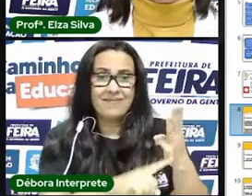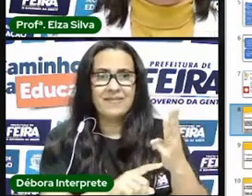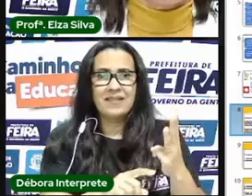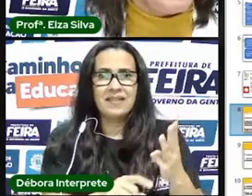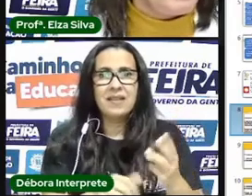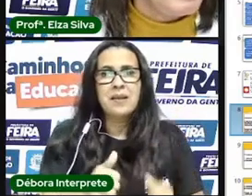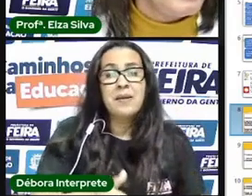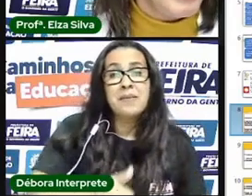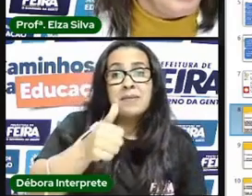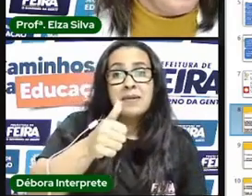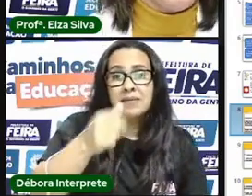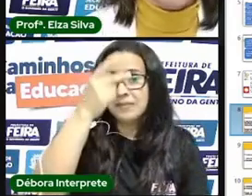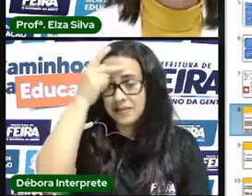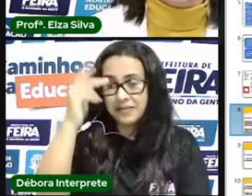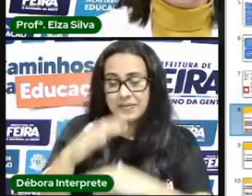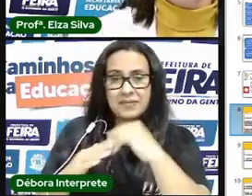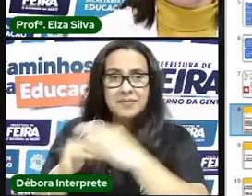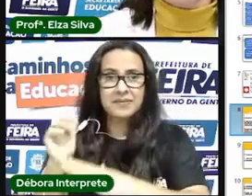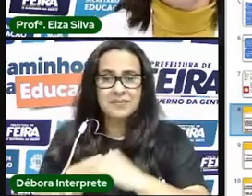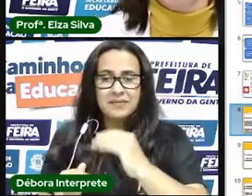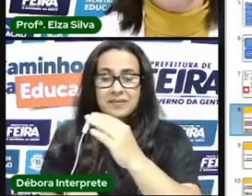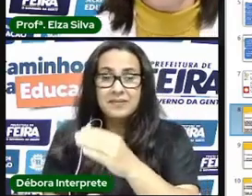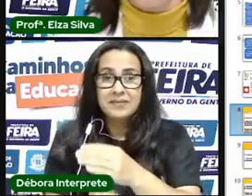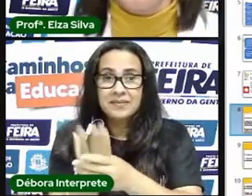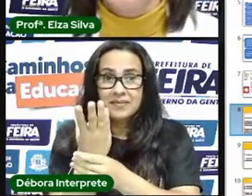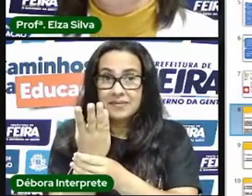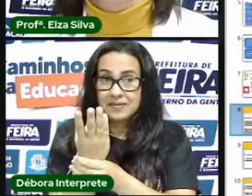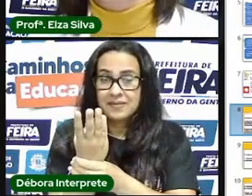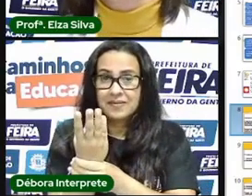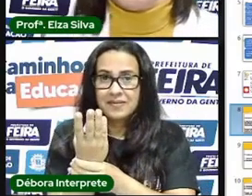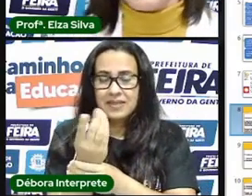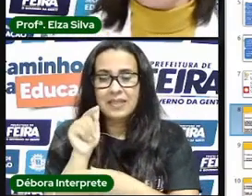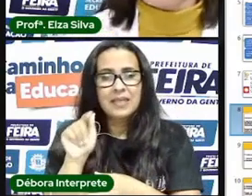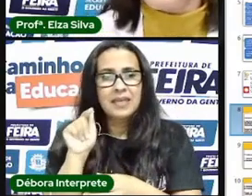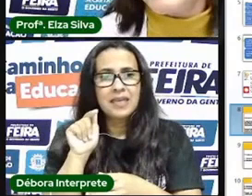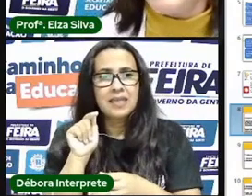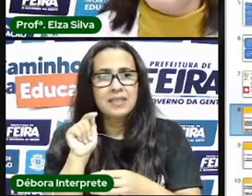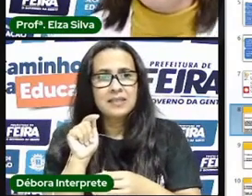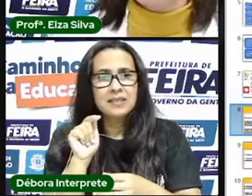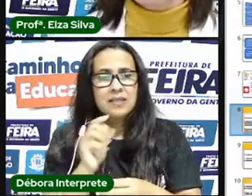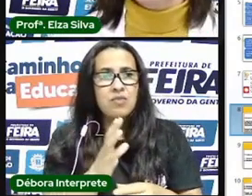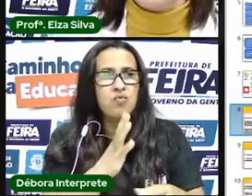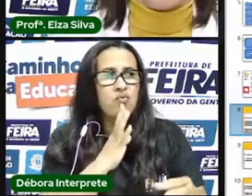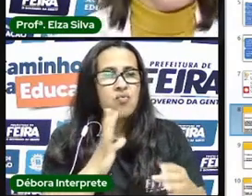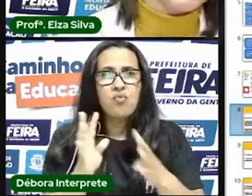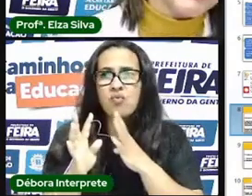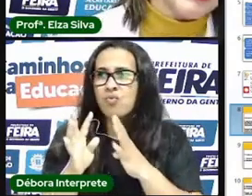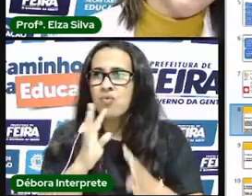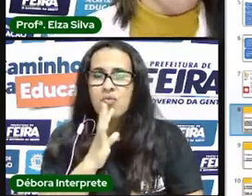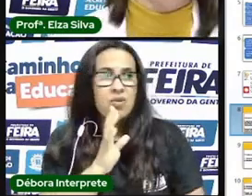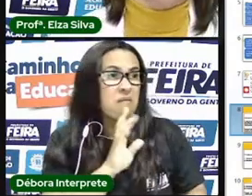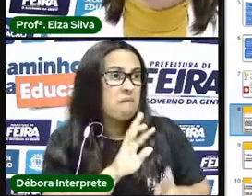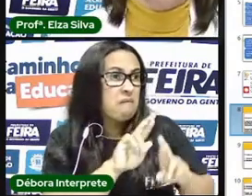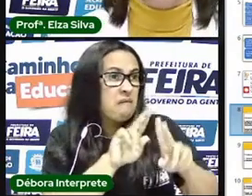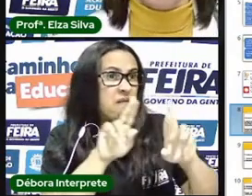seu conhecimento. O conhecimento que ele construiu ao longo da vida, a partir das experiências, a partir das